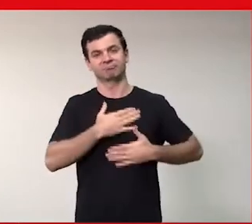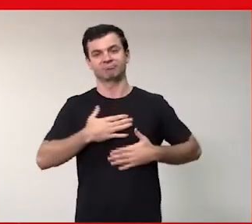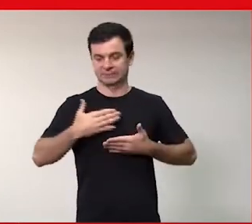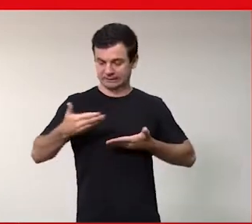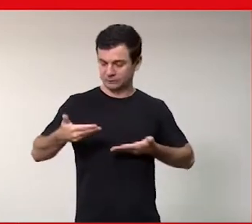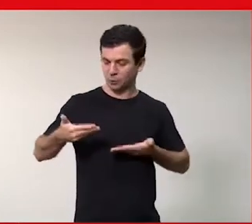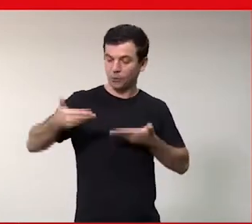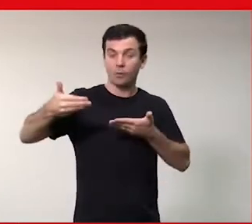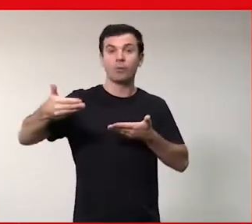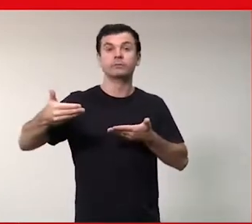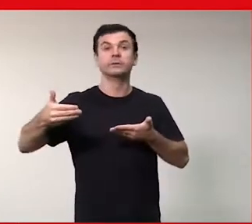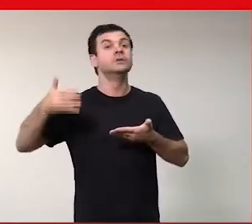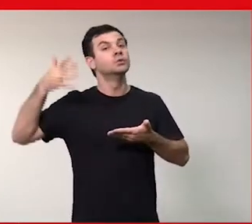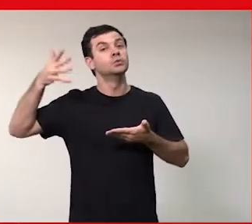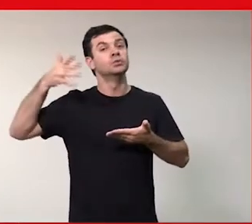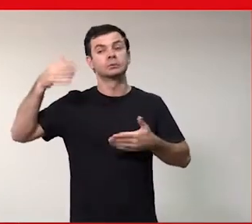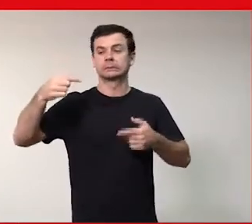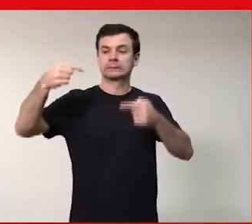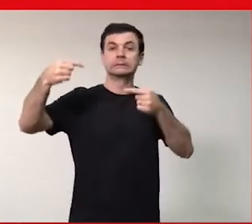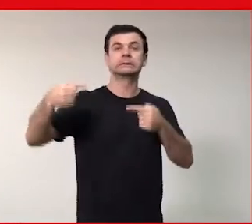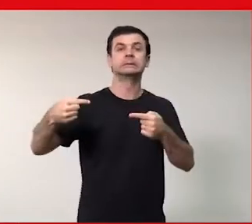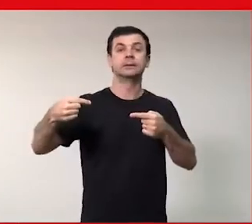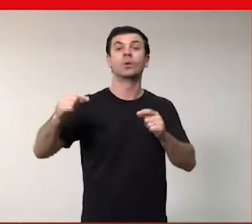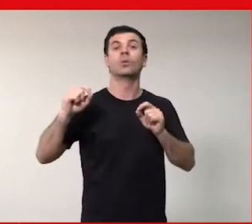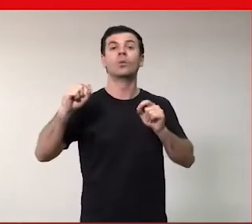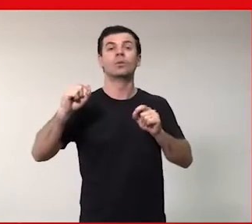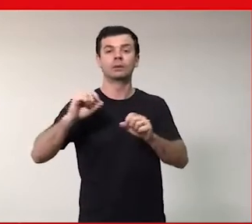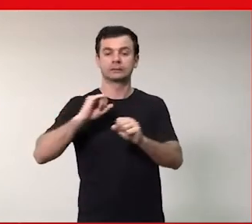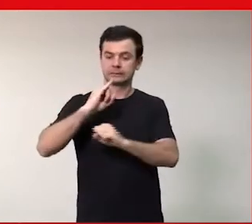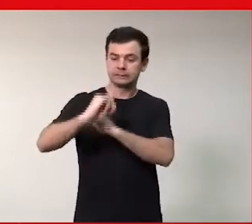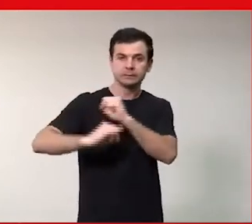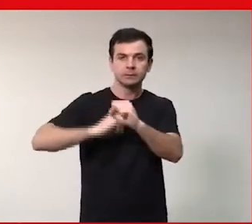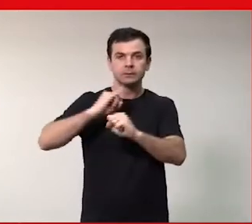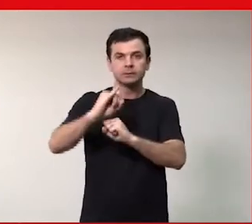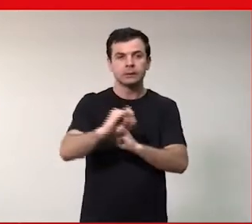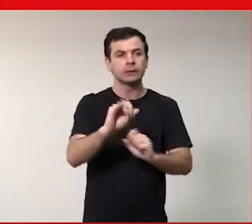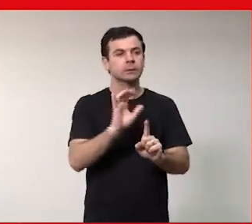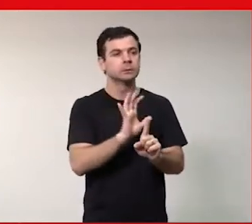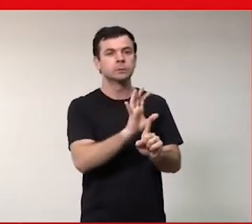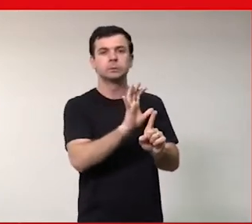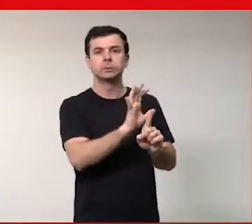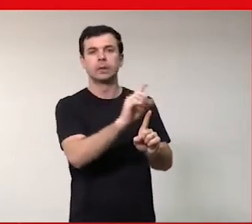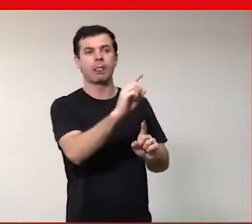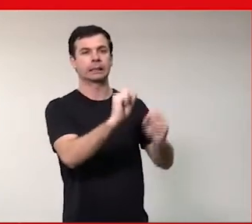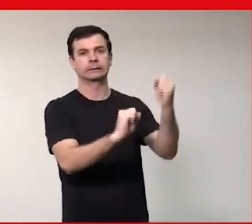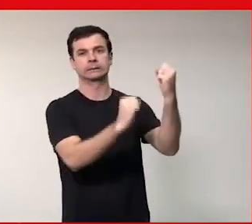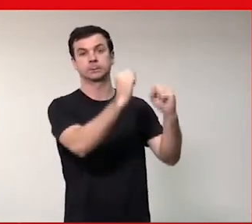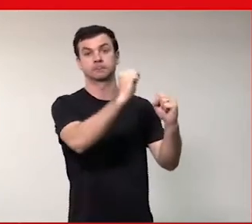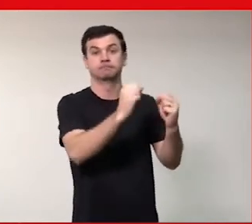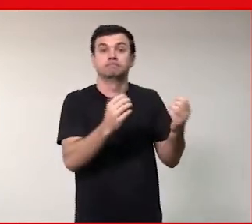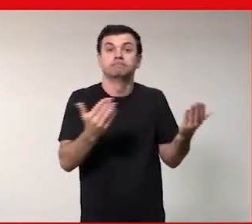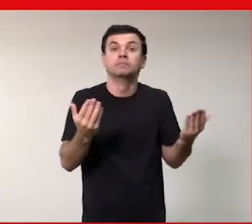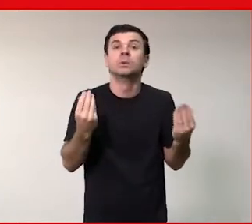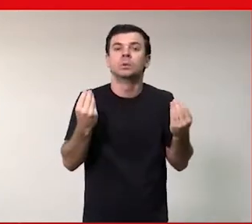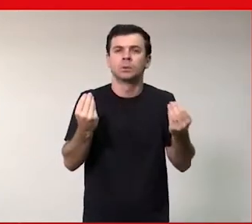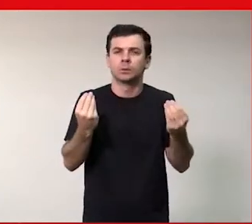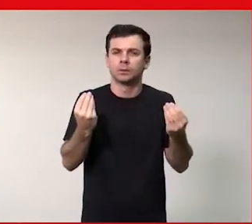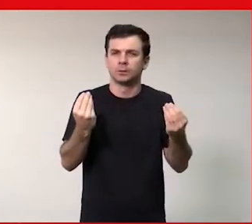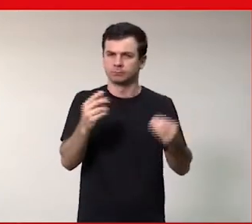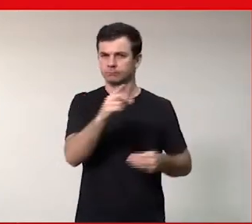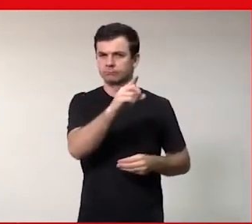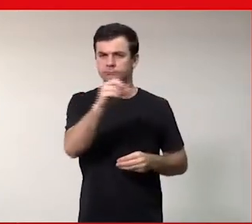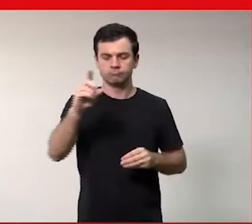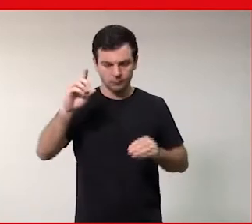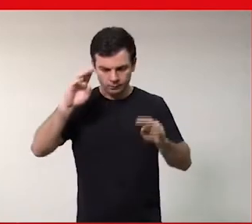desafio de falar como é que a internet influencia a vida das pessoas na indústria. E se a gente parar para pensar,